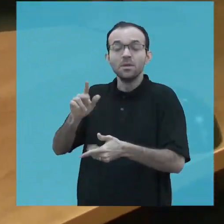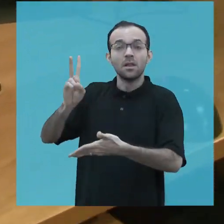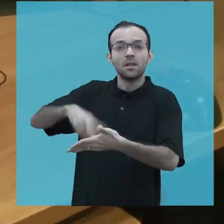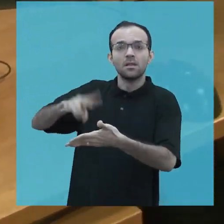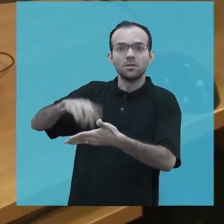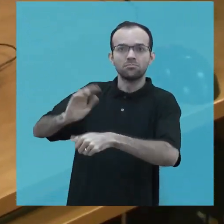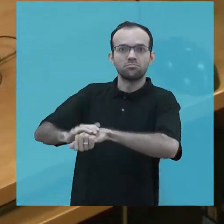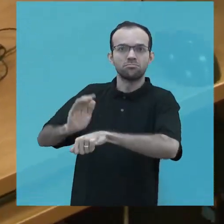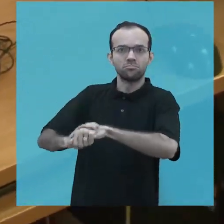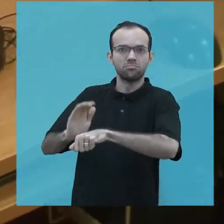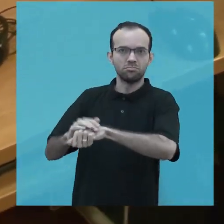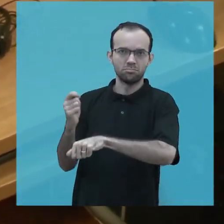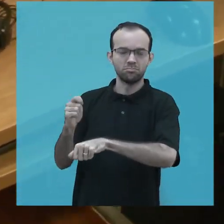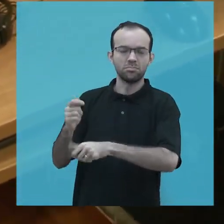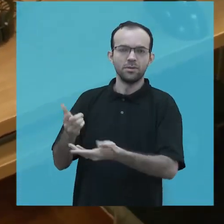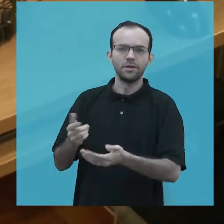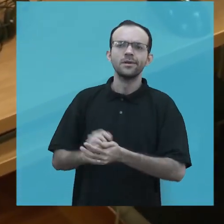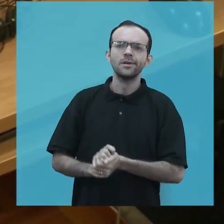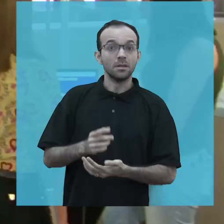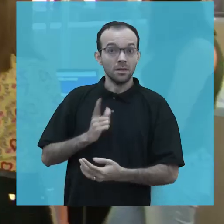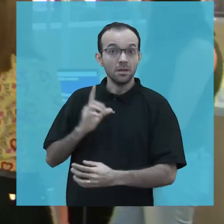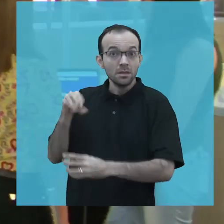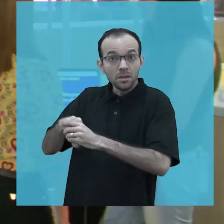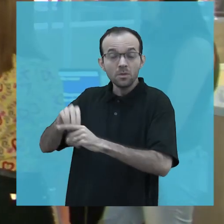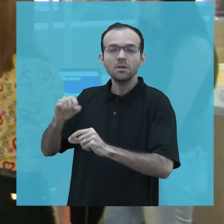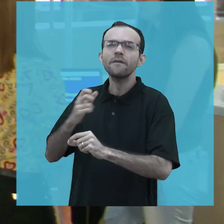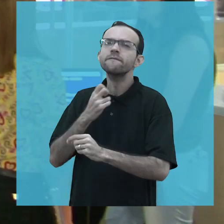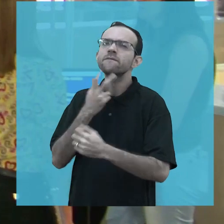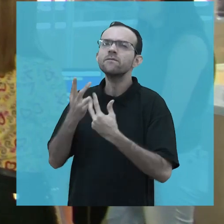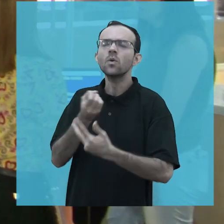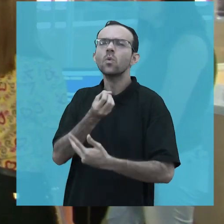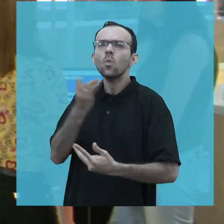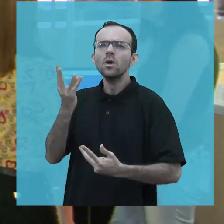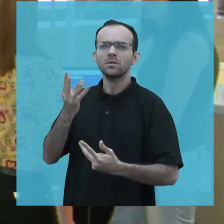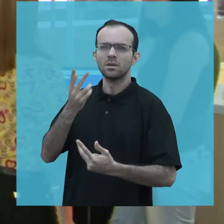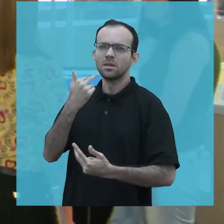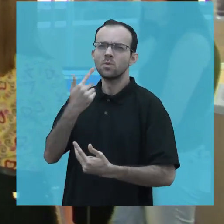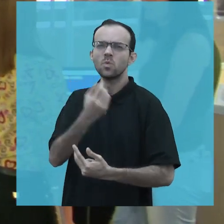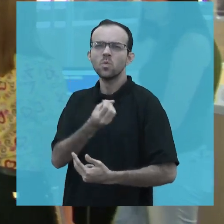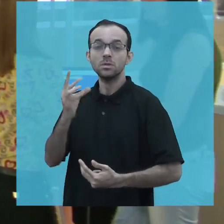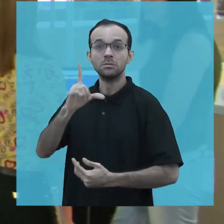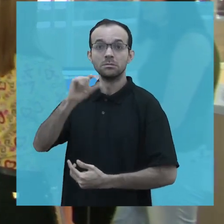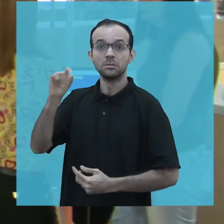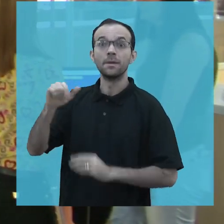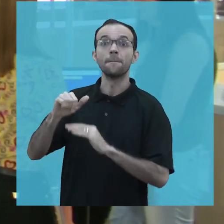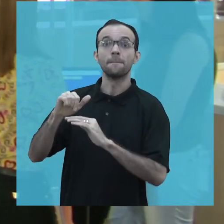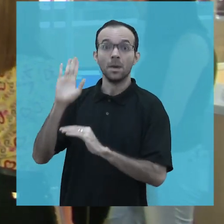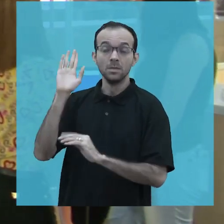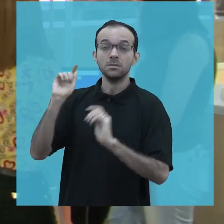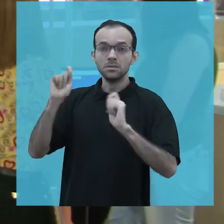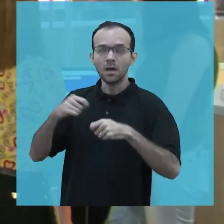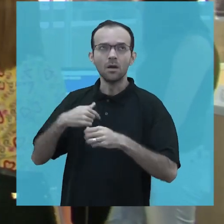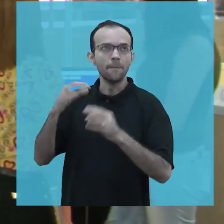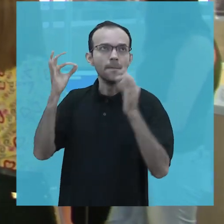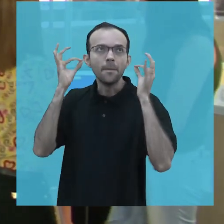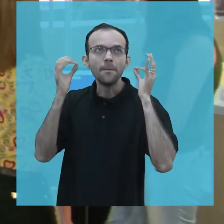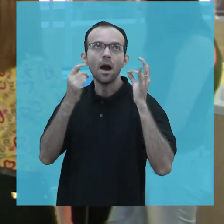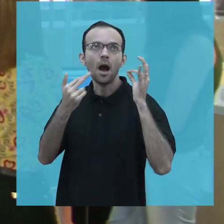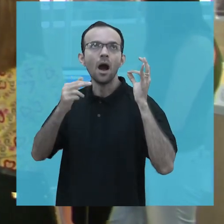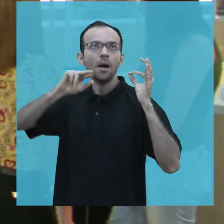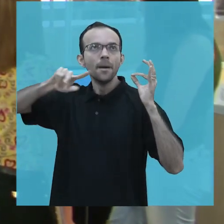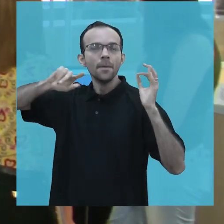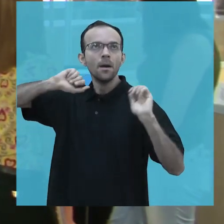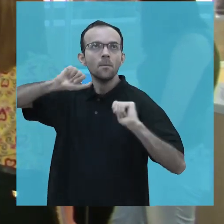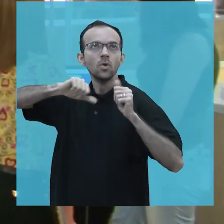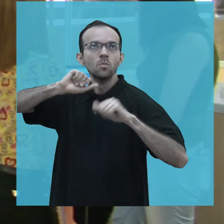equipamento chamado de leitor autônomo. Ele tem mais de 100 vozes, mais 100 idiomas na verdade, que você